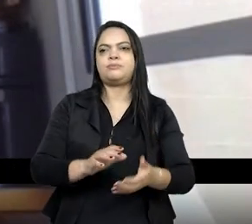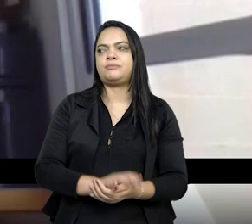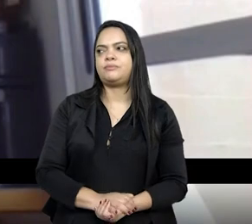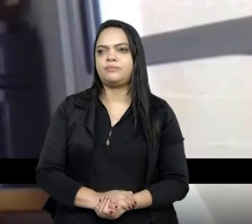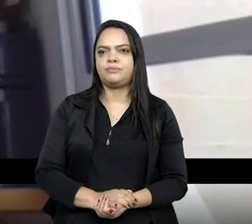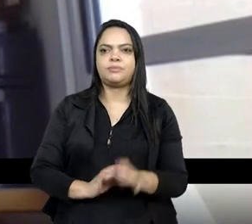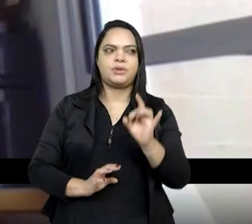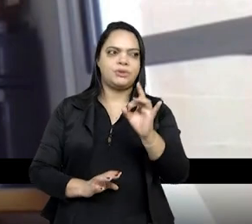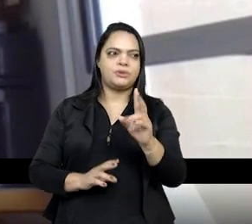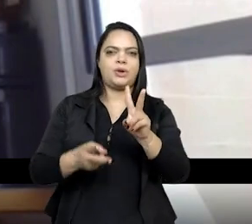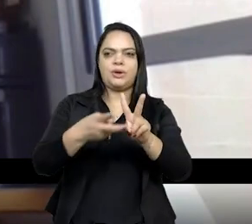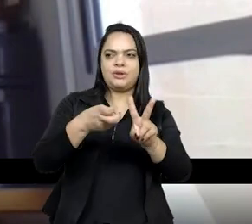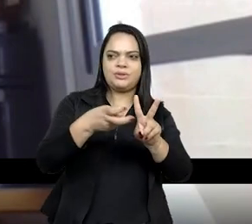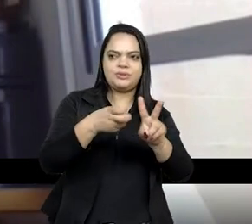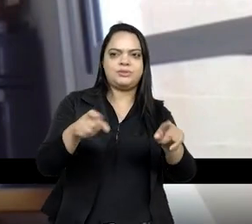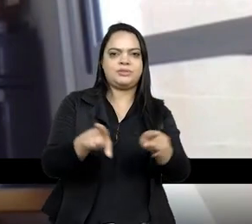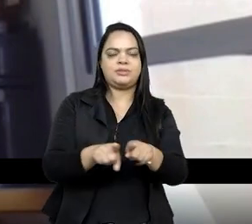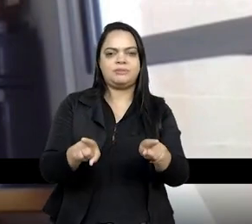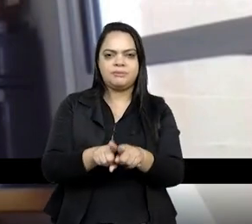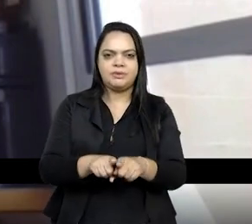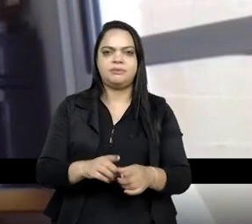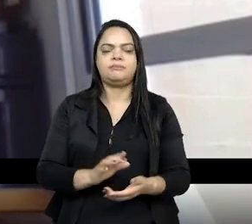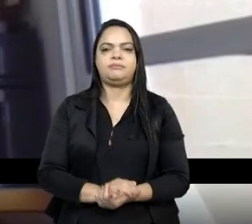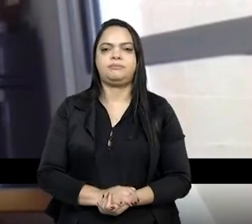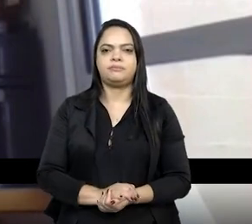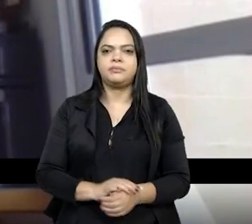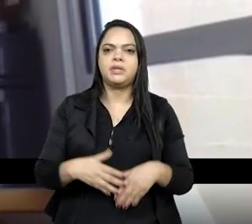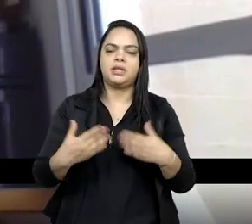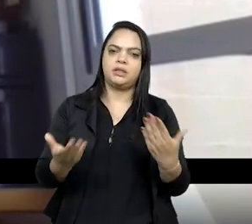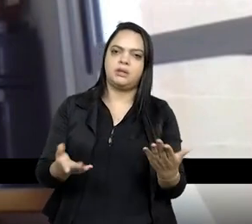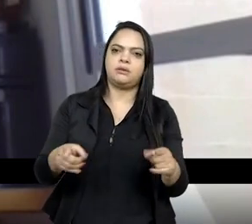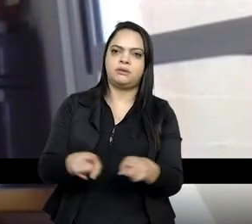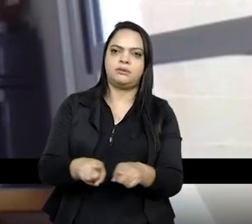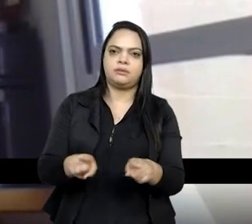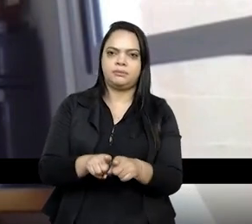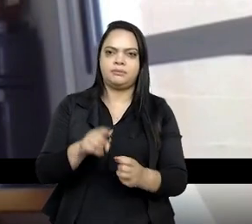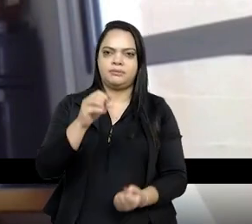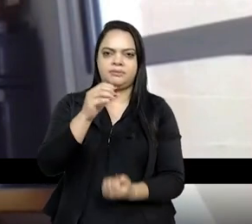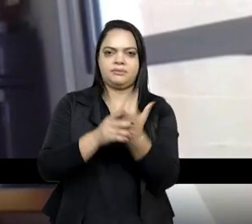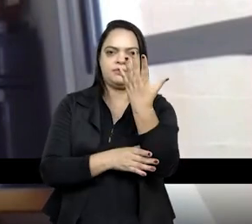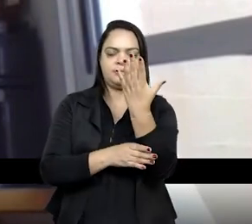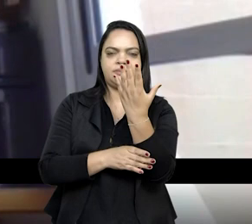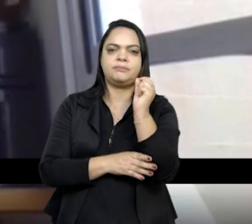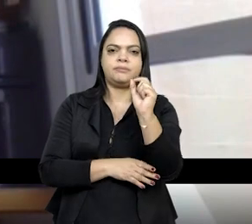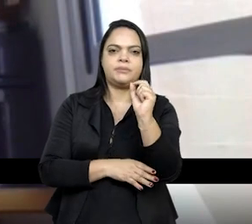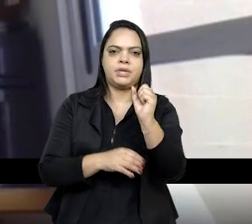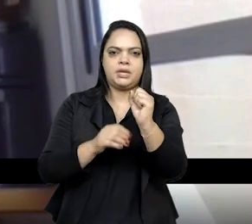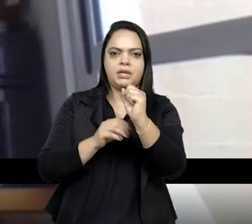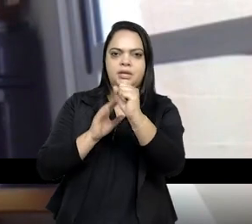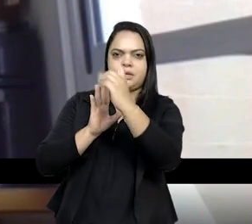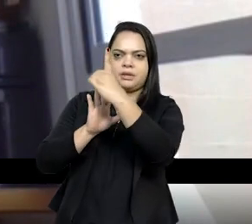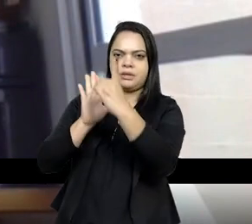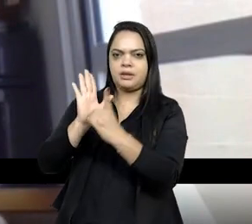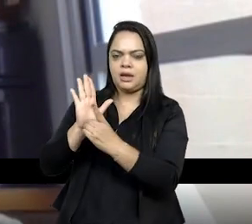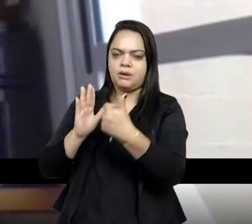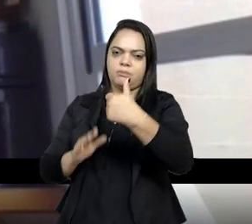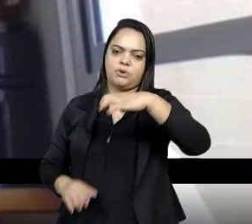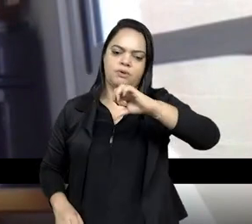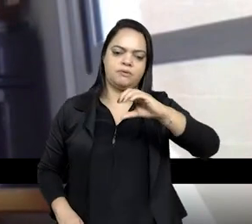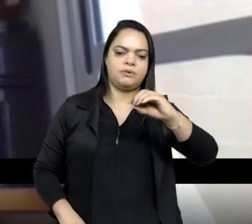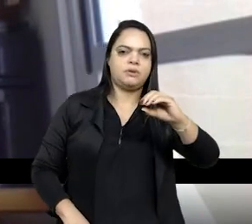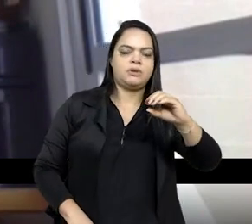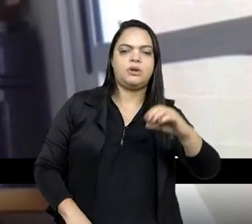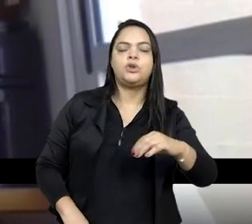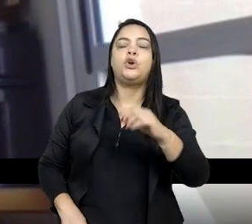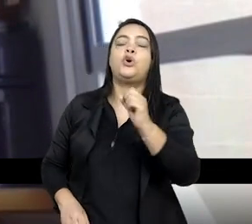indígena também. E esse processo também se consolida ali na década de 60, na ditadura,